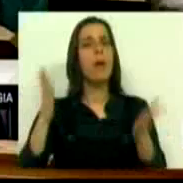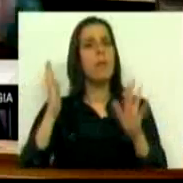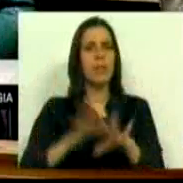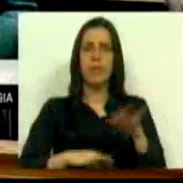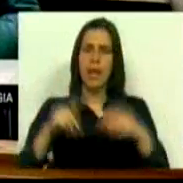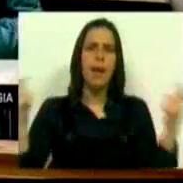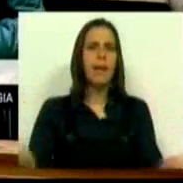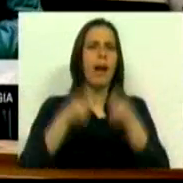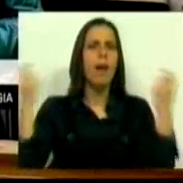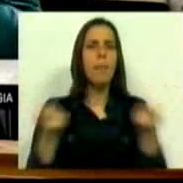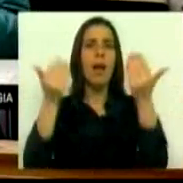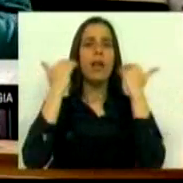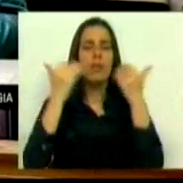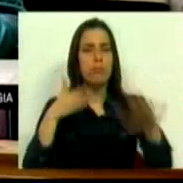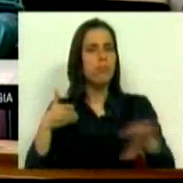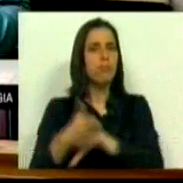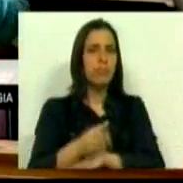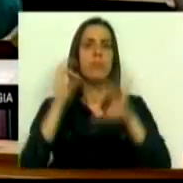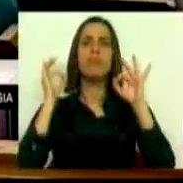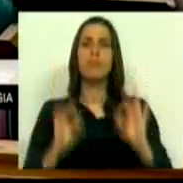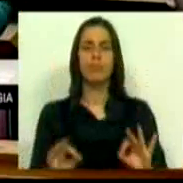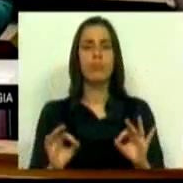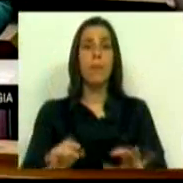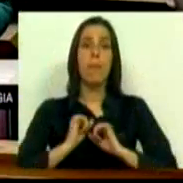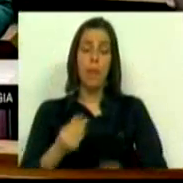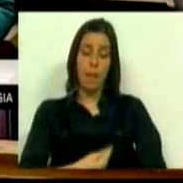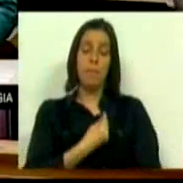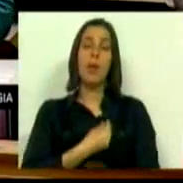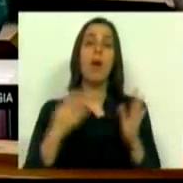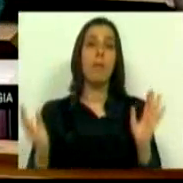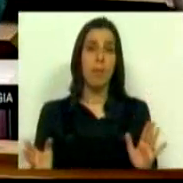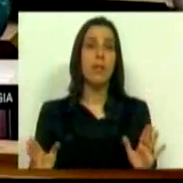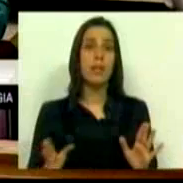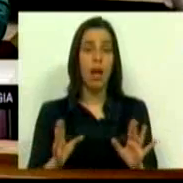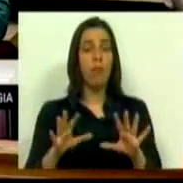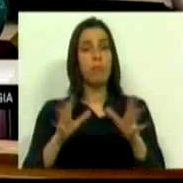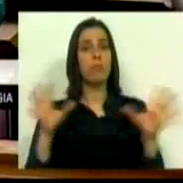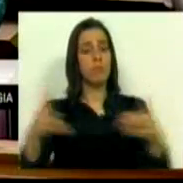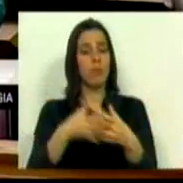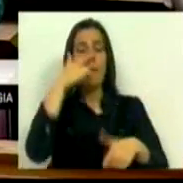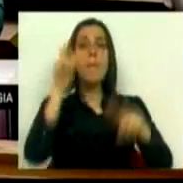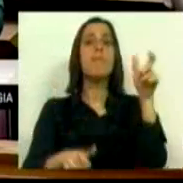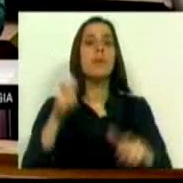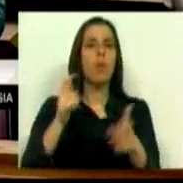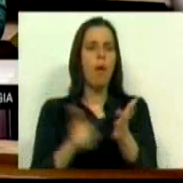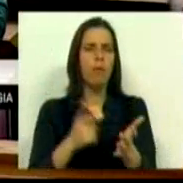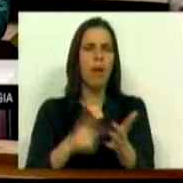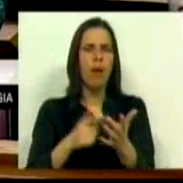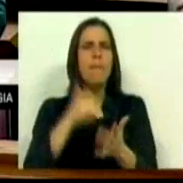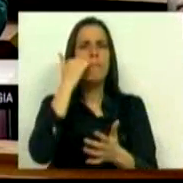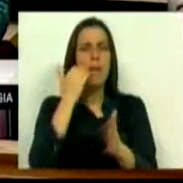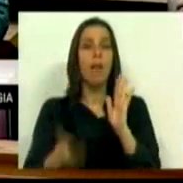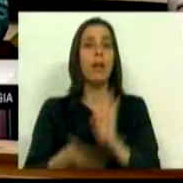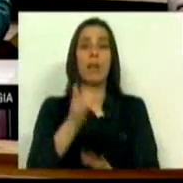têm que fazer campanhas de informação dirigidas e a nossa preocupação é que o universo de pessoas carenciadas